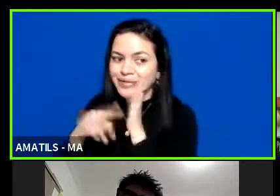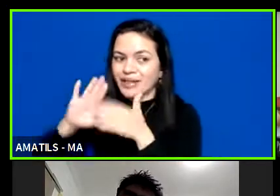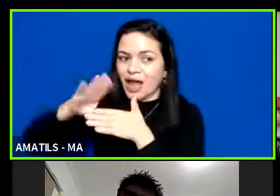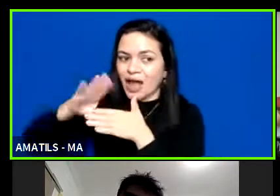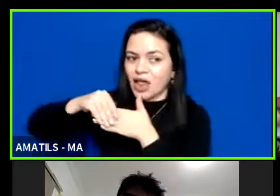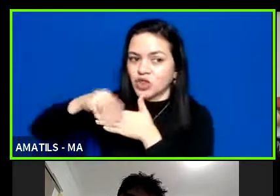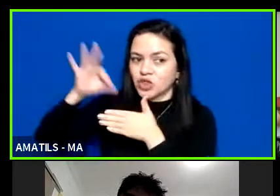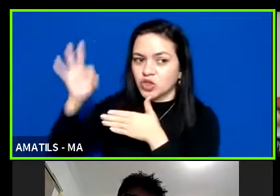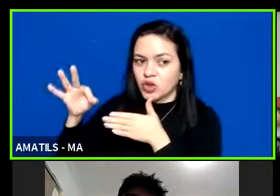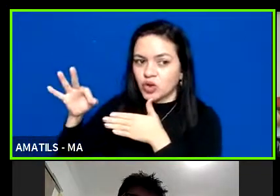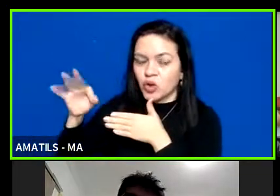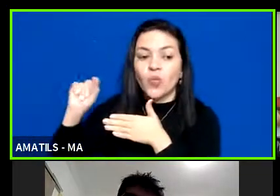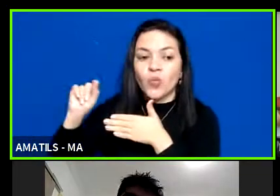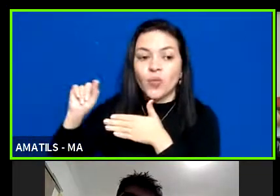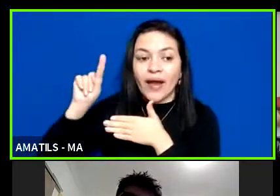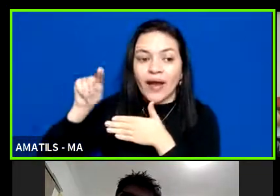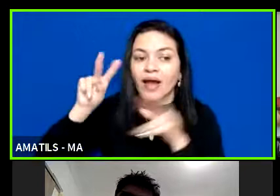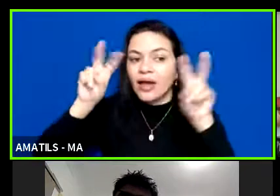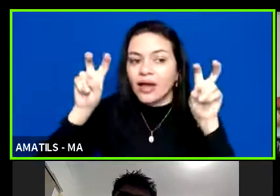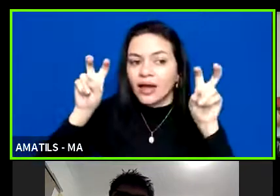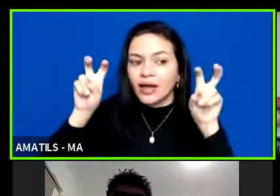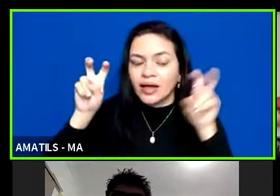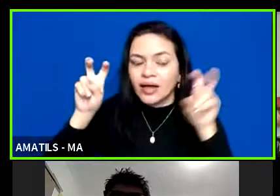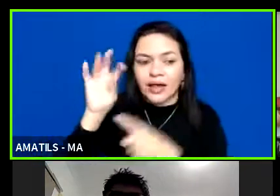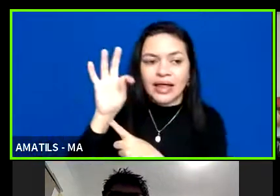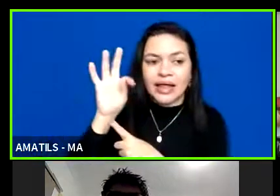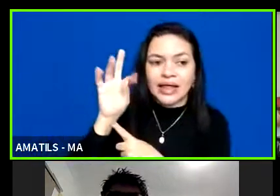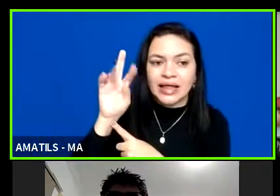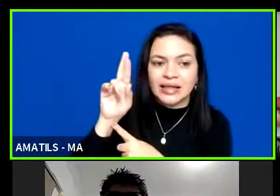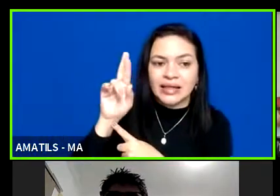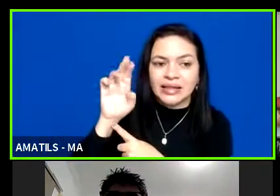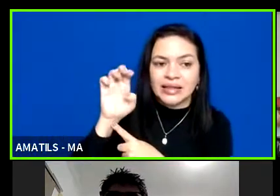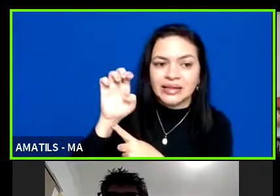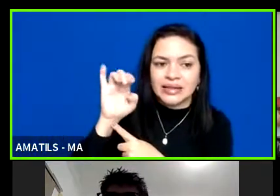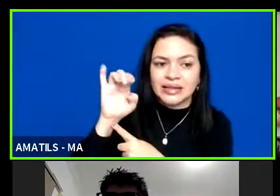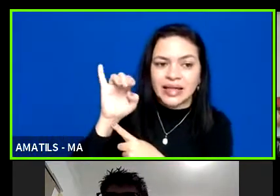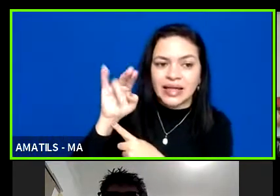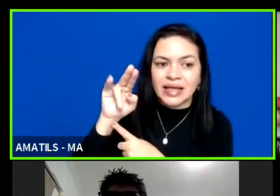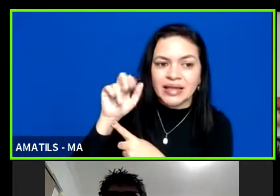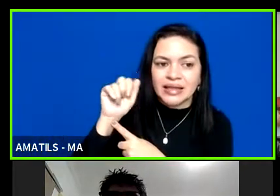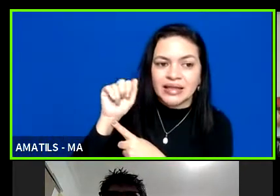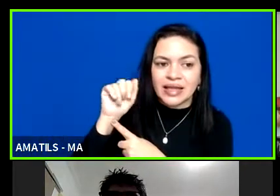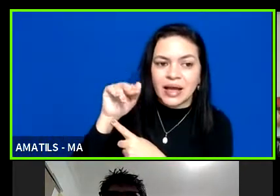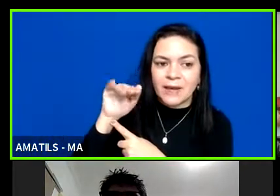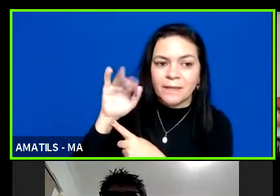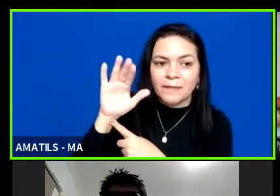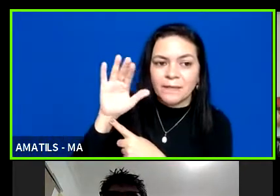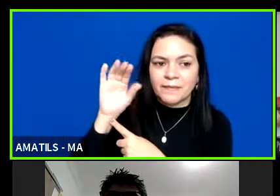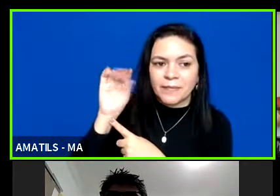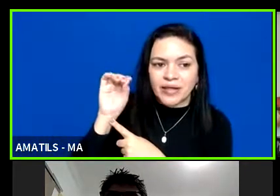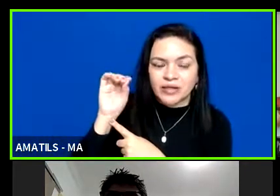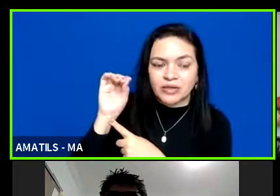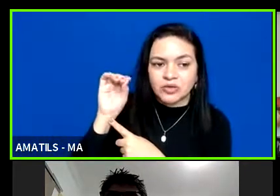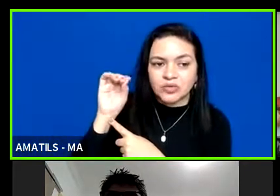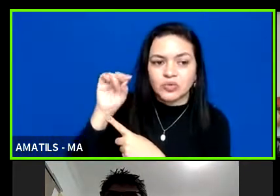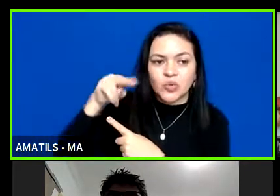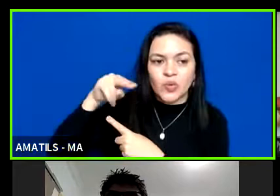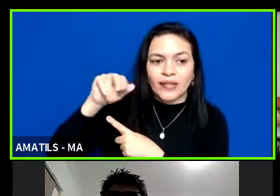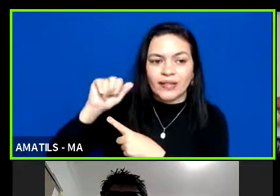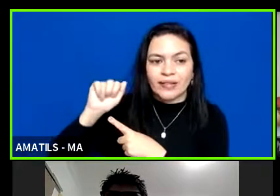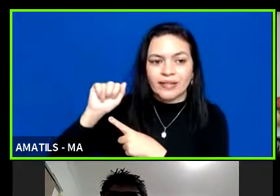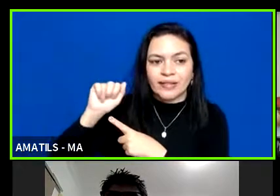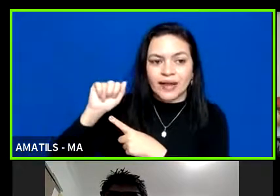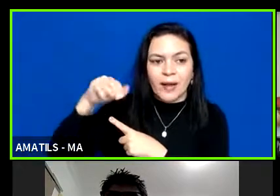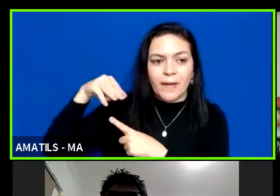modalidade de basquete em cadeira de rodas o que que precisa para poder ter esse treinamento a cadeira de rodas que é o equipamento